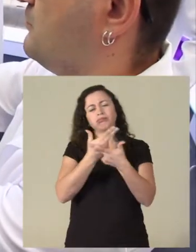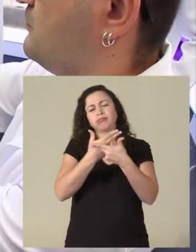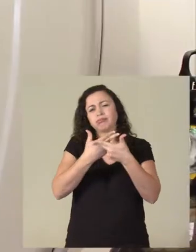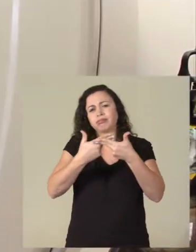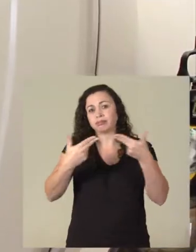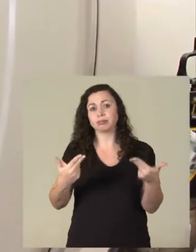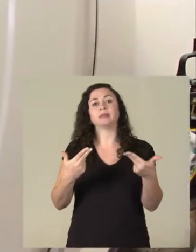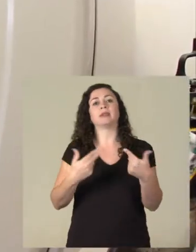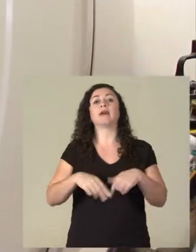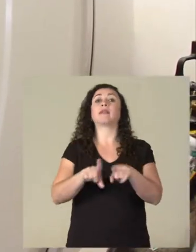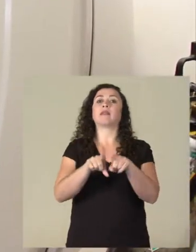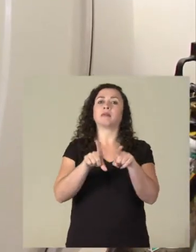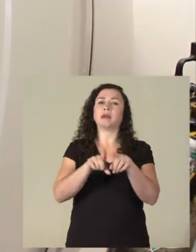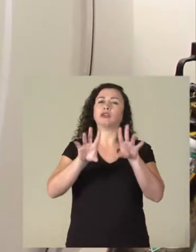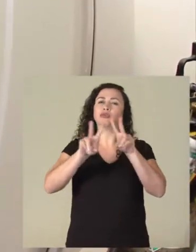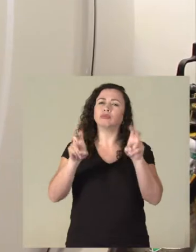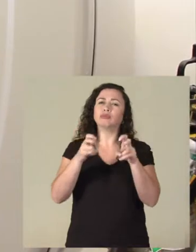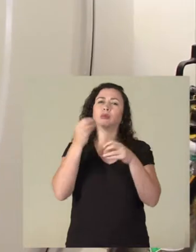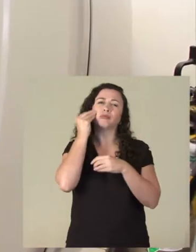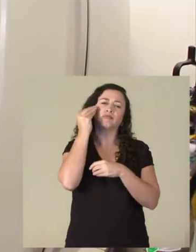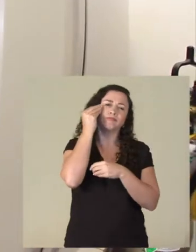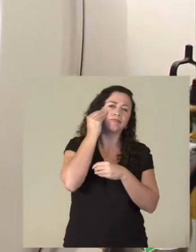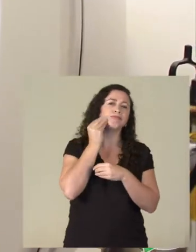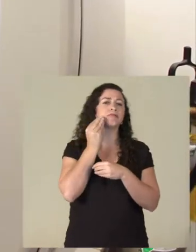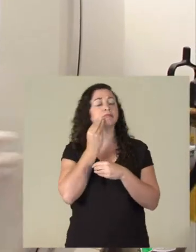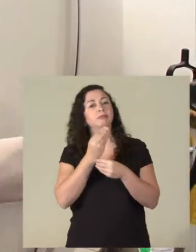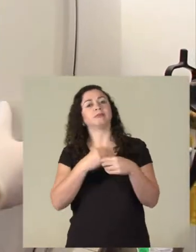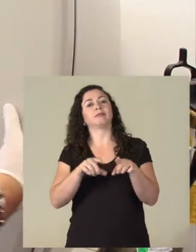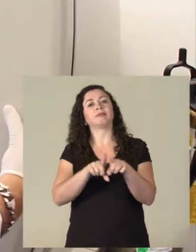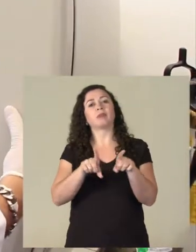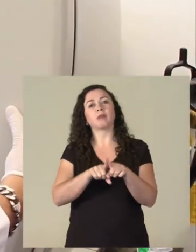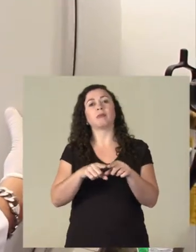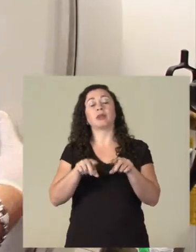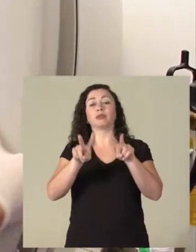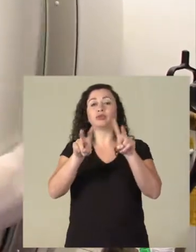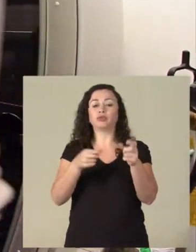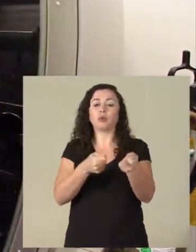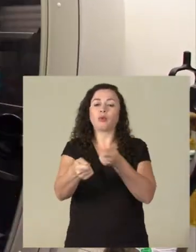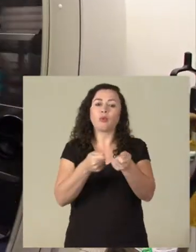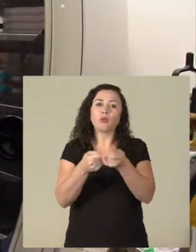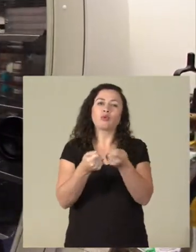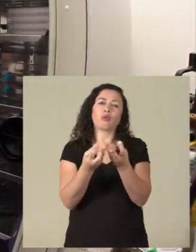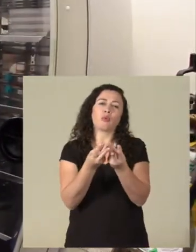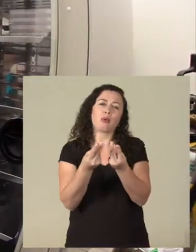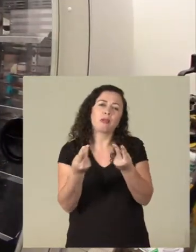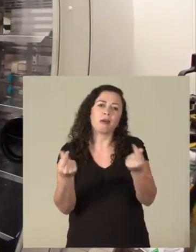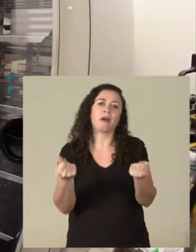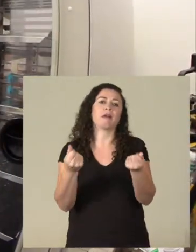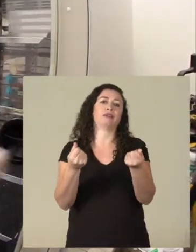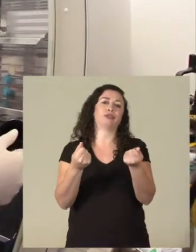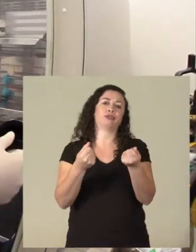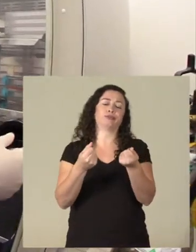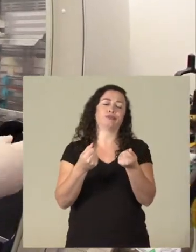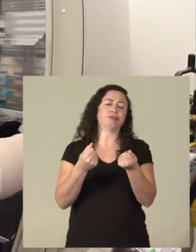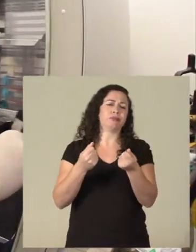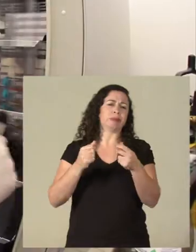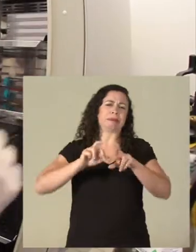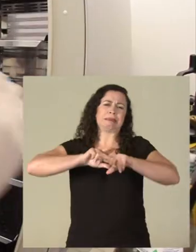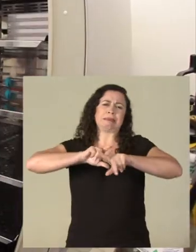medicamentos, produtos cosméticos, além das disciplinas de controle de qualidade microbiológico, físico-químico,